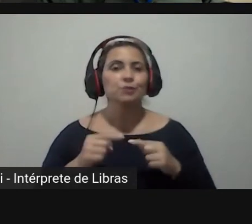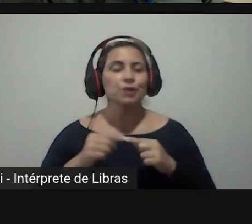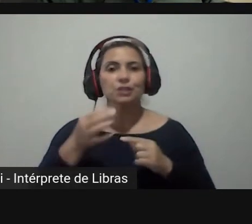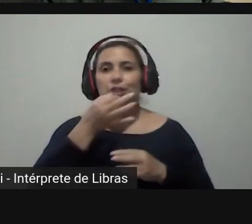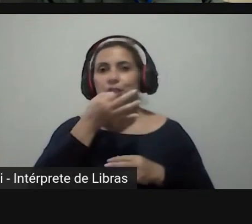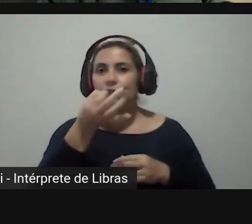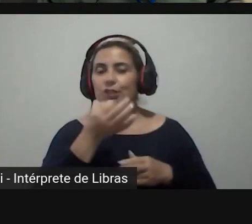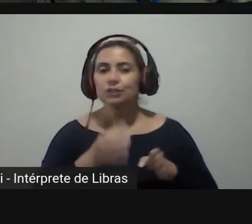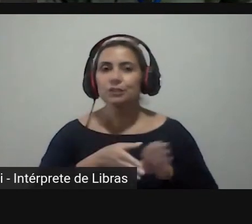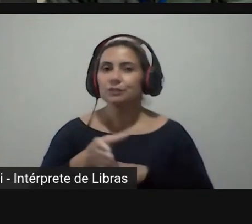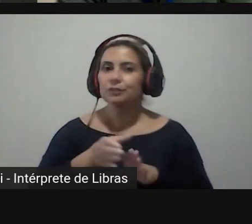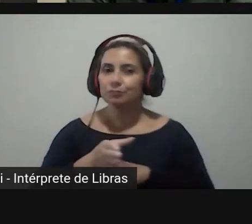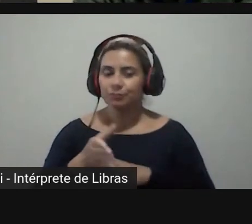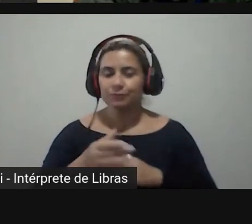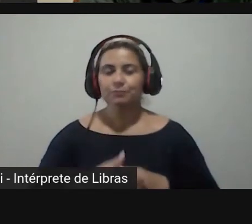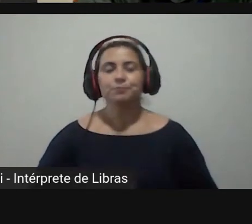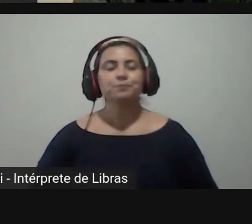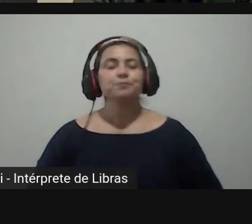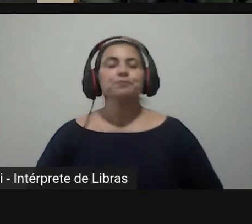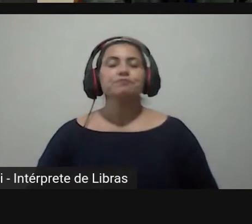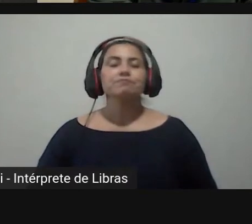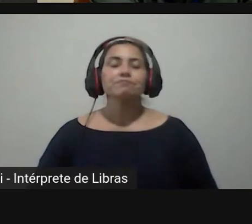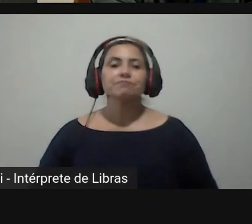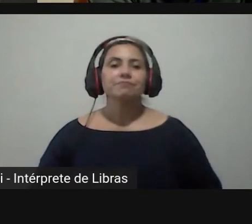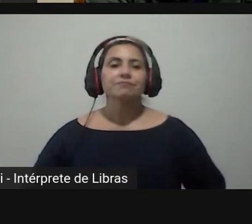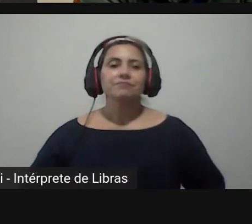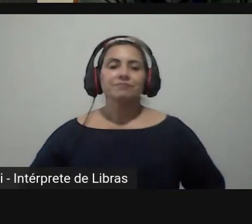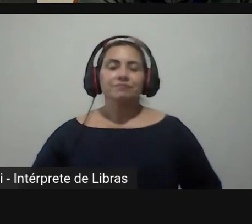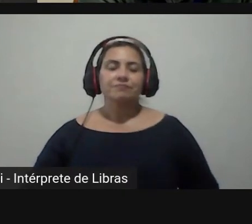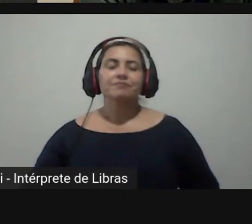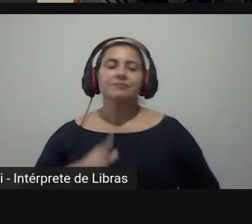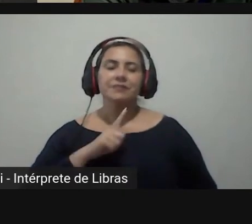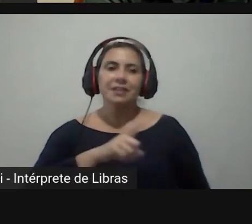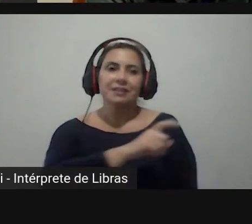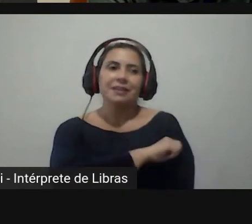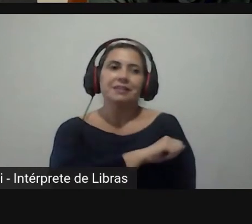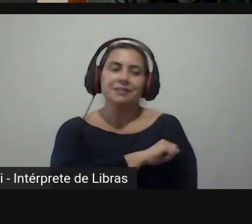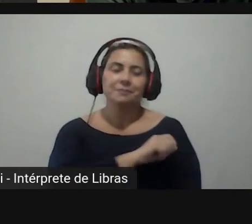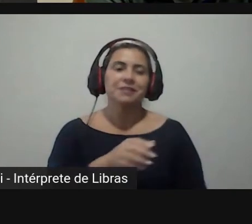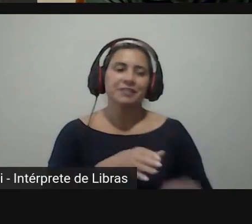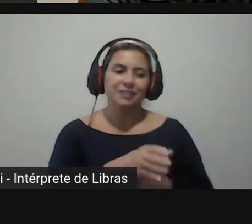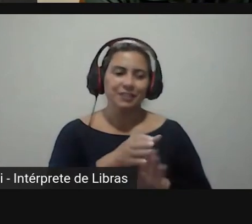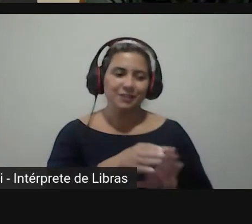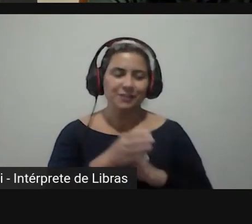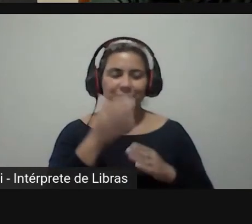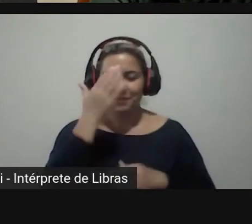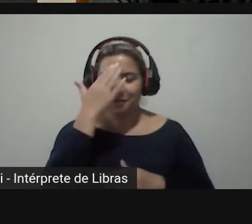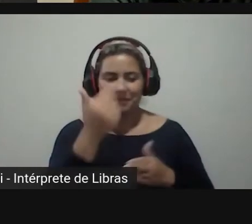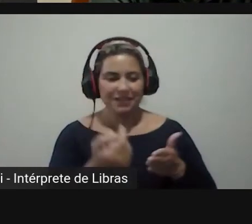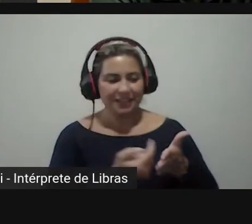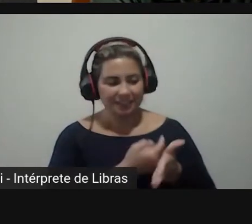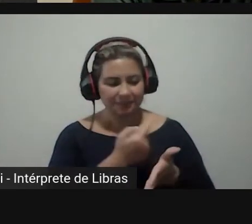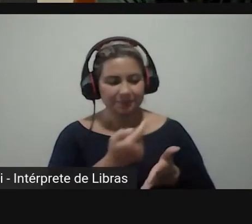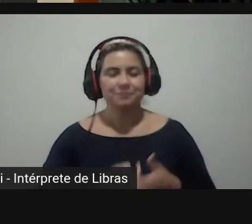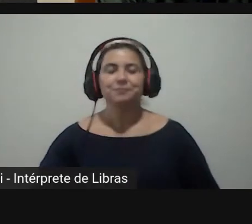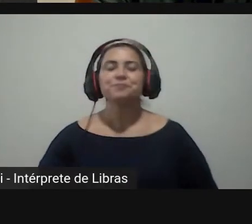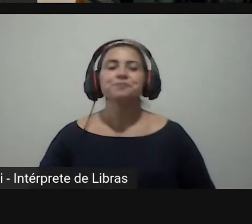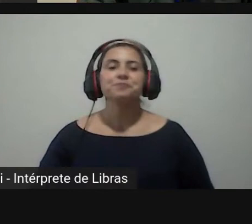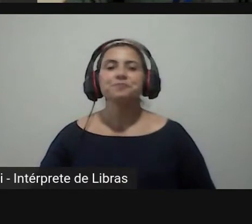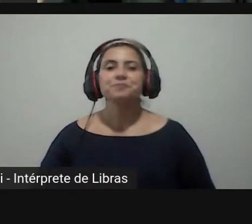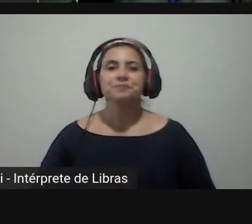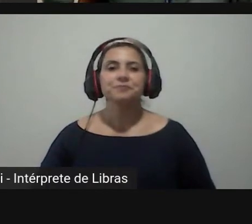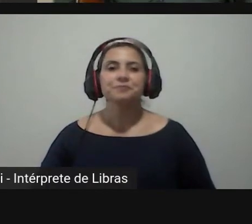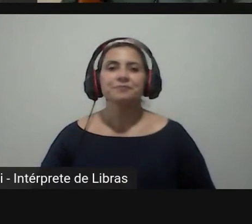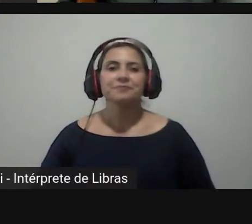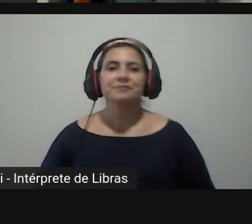recebida Carlos Rafael aqui também nosso aluno me orientando obrigado pela pergunta Carlos bem